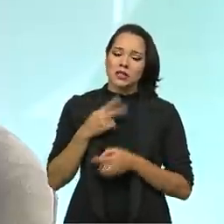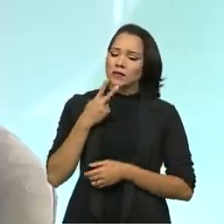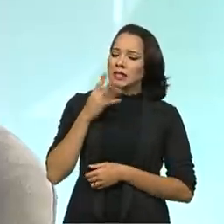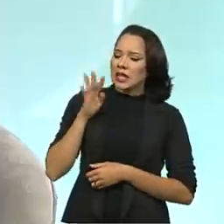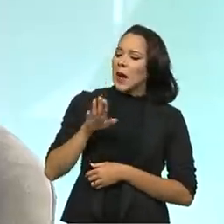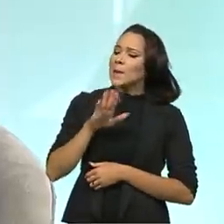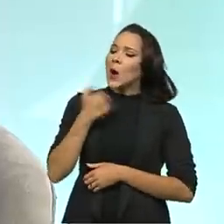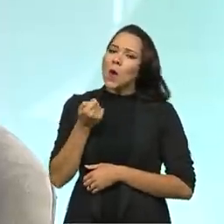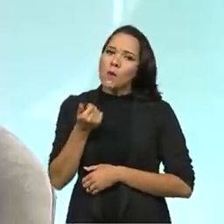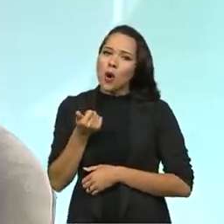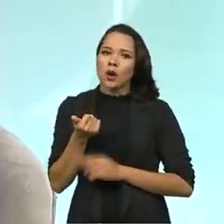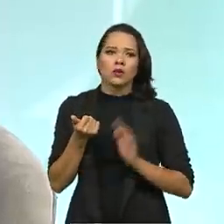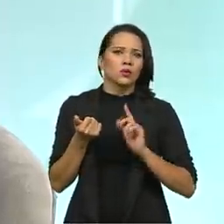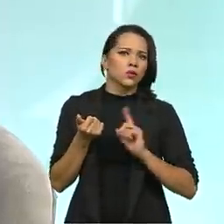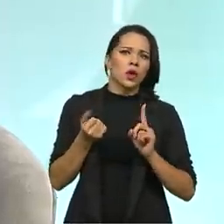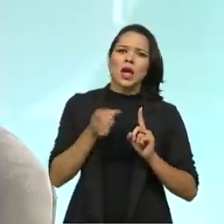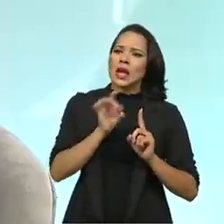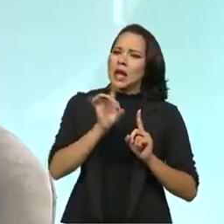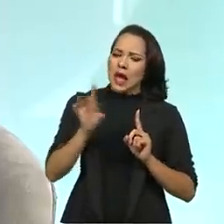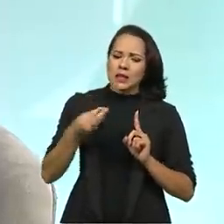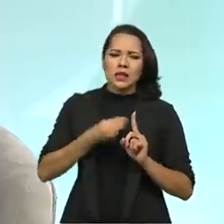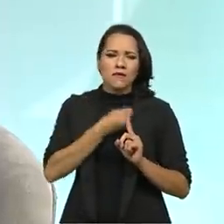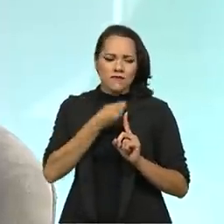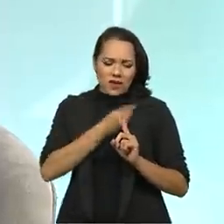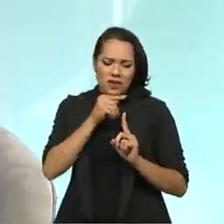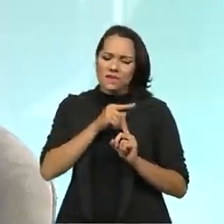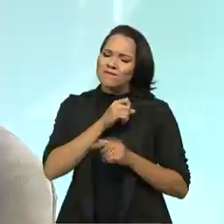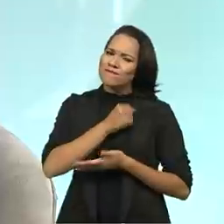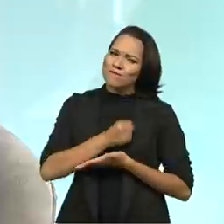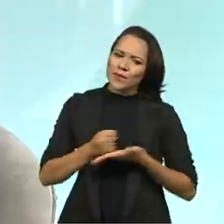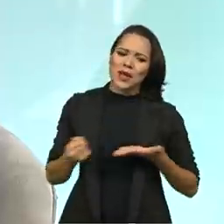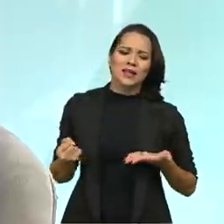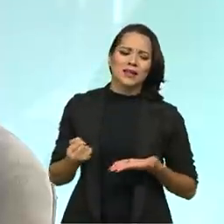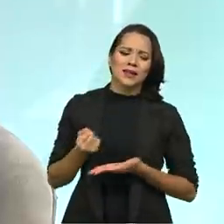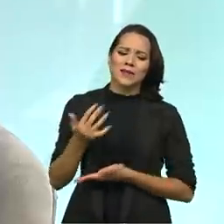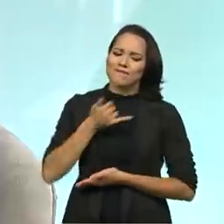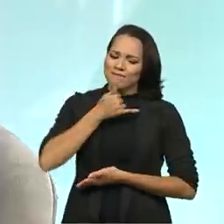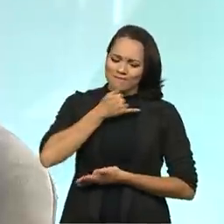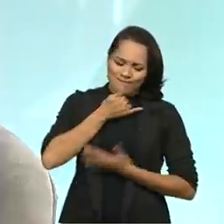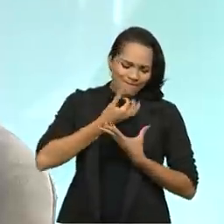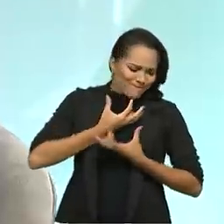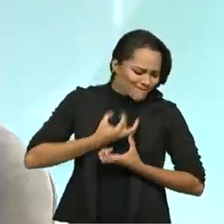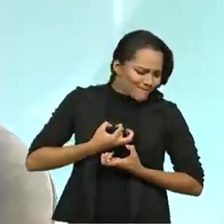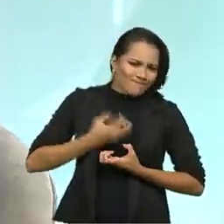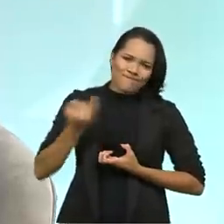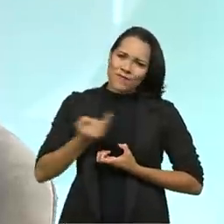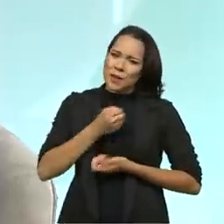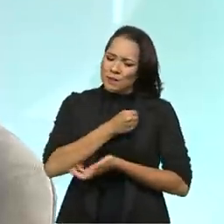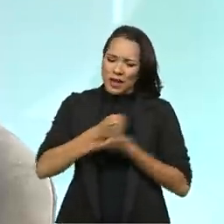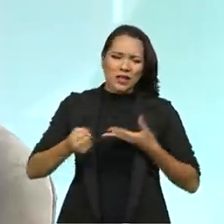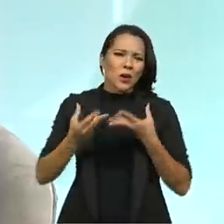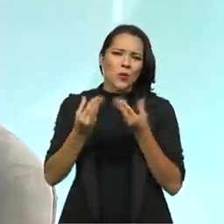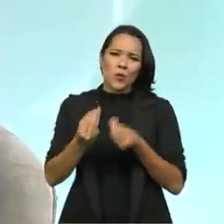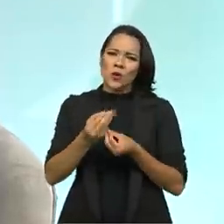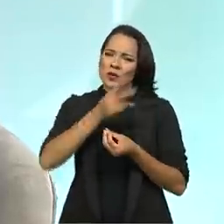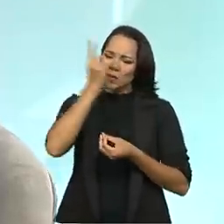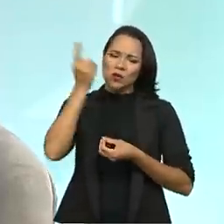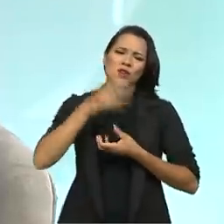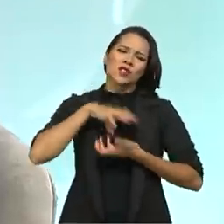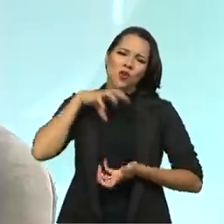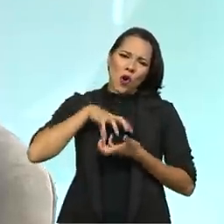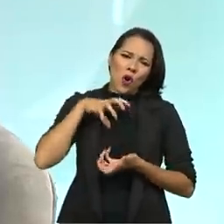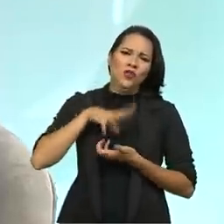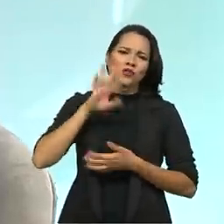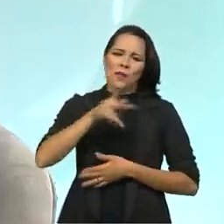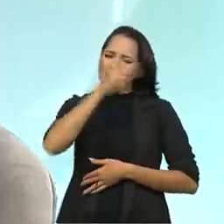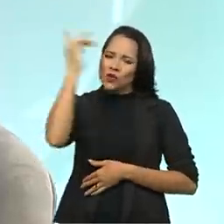óbitos. Ah, morreu pouca gente? Jamais. Cada vida é uma perda lamentável, lastimável. Perdemos muitos anciões, muitas